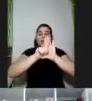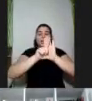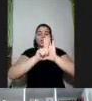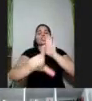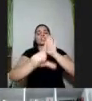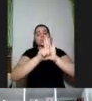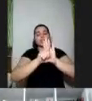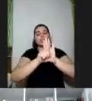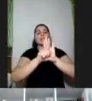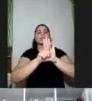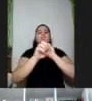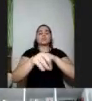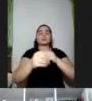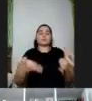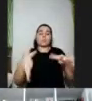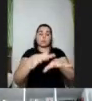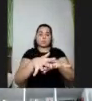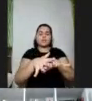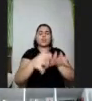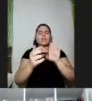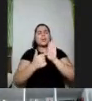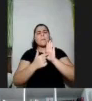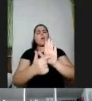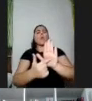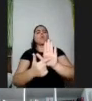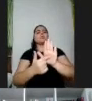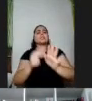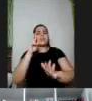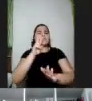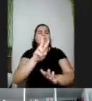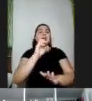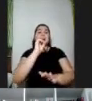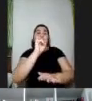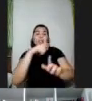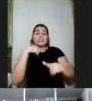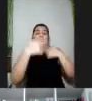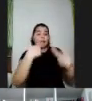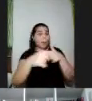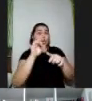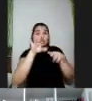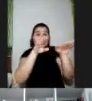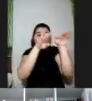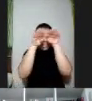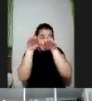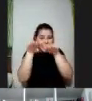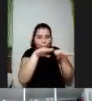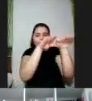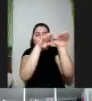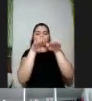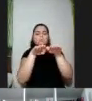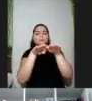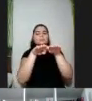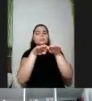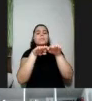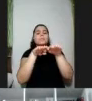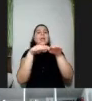inclusiva, e traz essa perspectiva, de que muitas vezes se a gente trabalha só no paradigma da igualdade, a gente não está